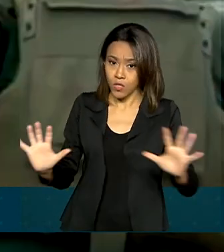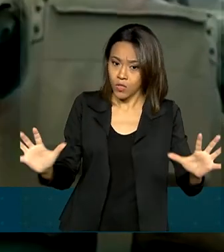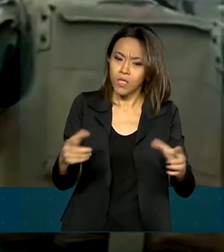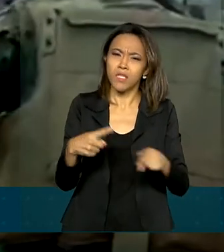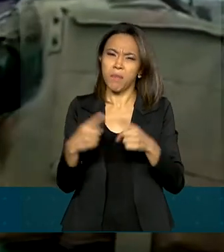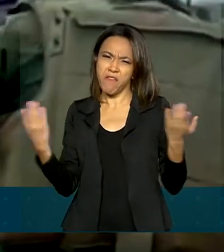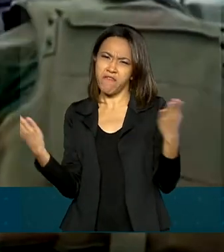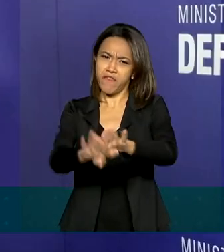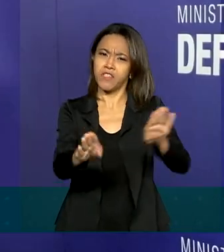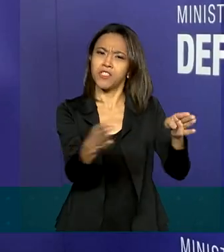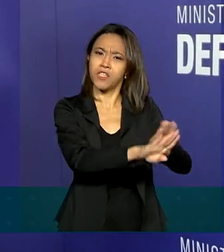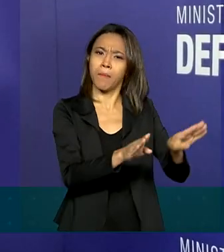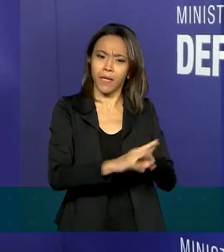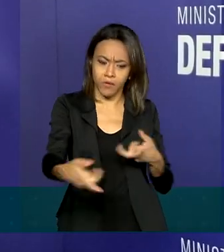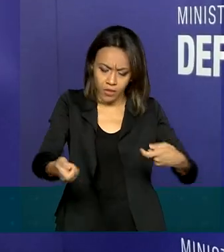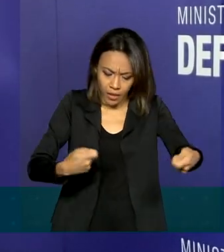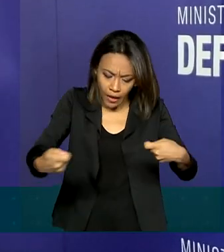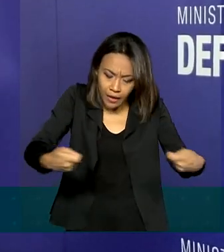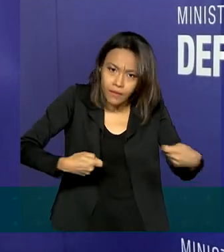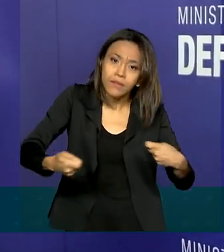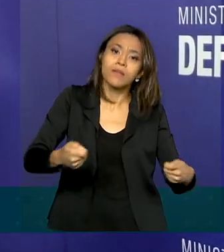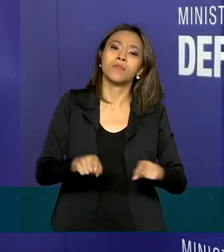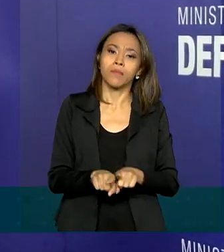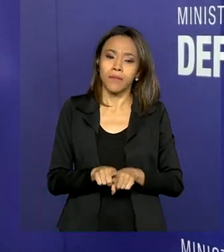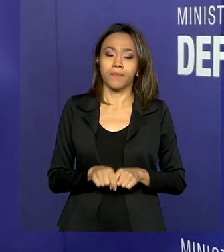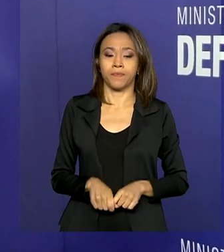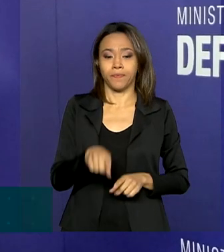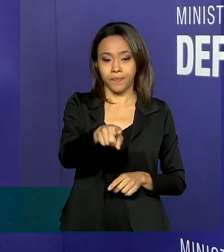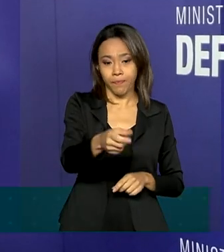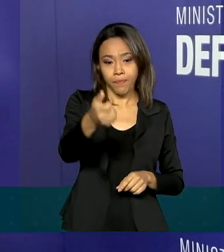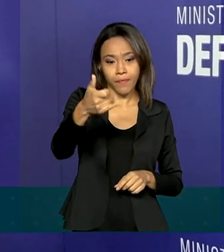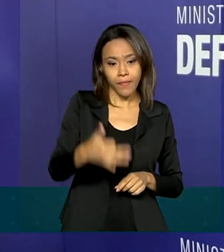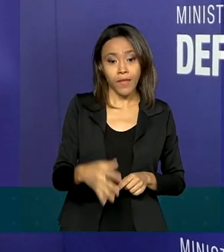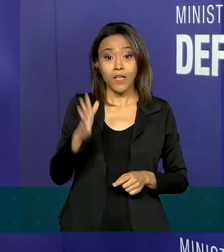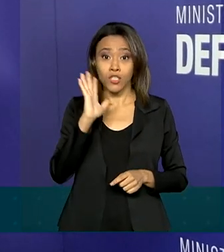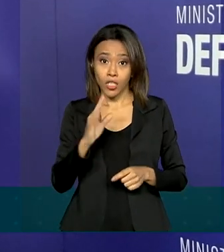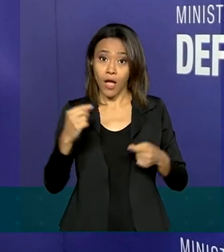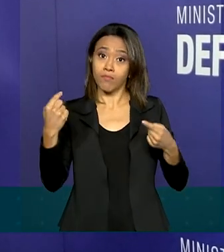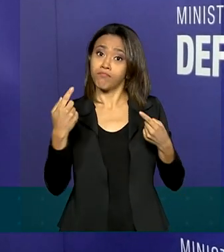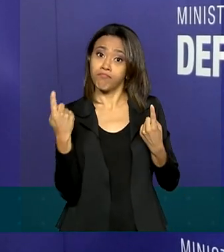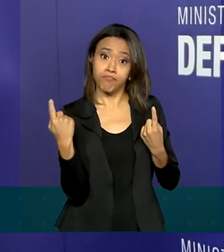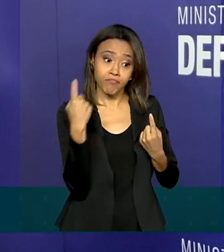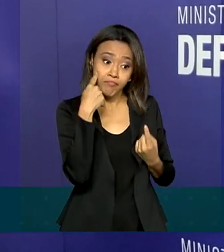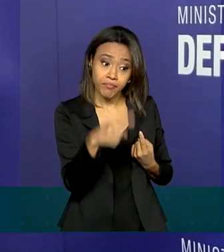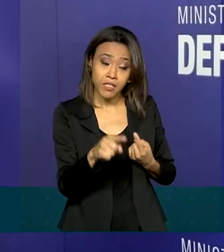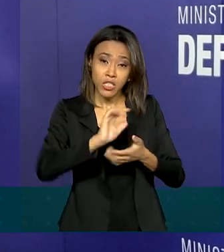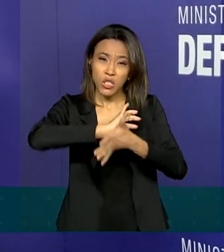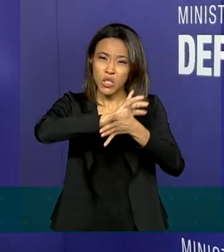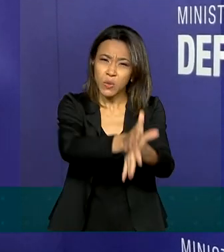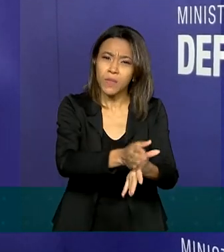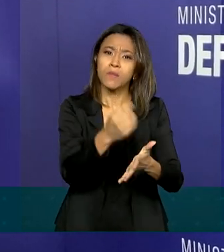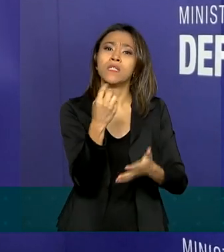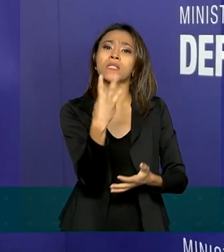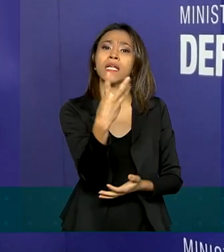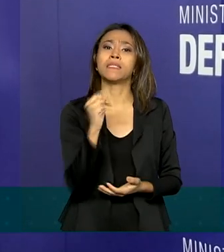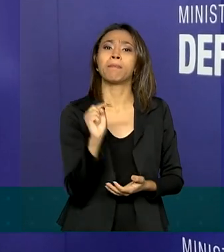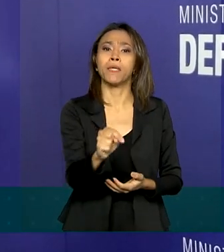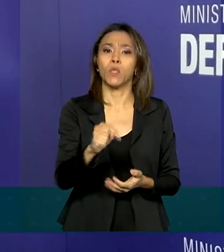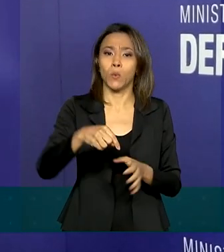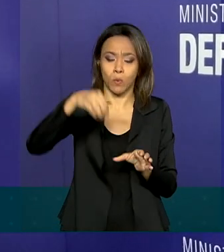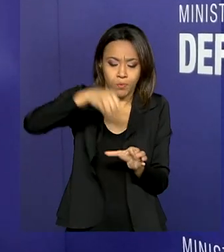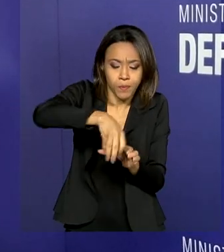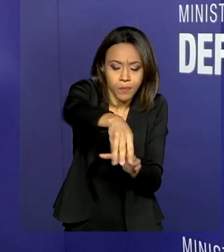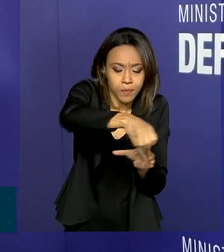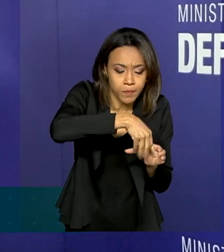garimpos ilegais. Foram apreendidas armas, munições, foram apreendidos e destruídos 3 mil pés de maconha